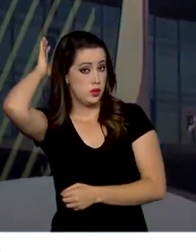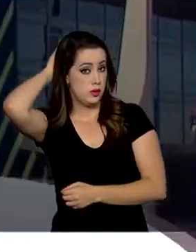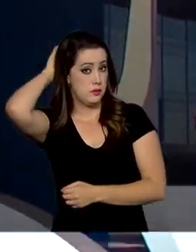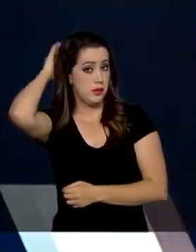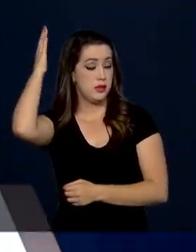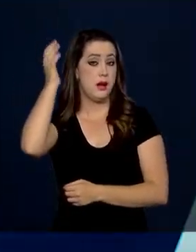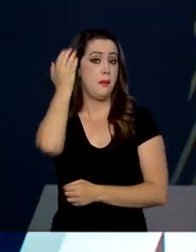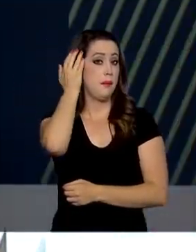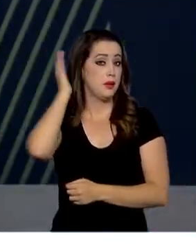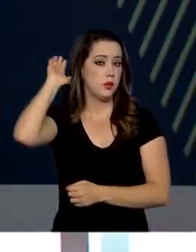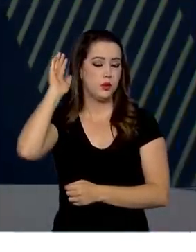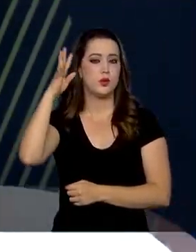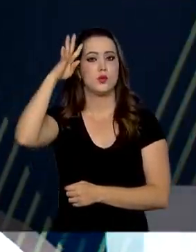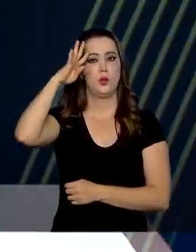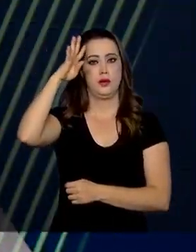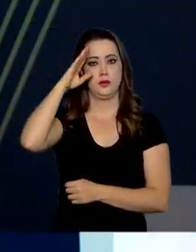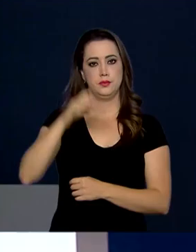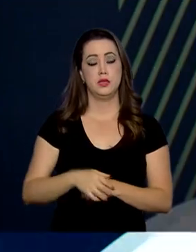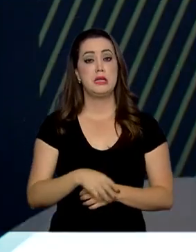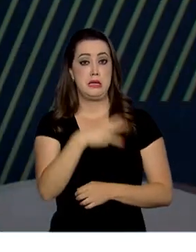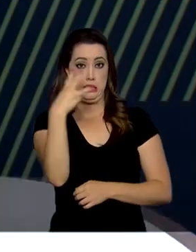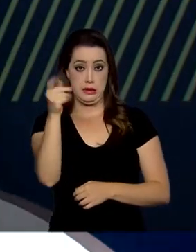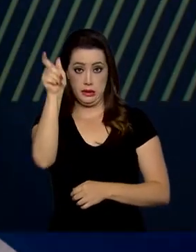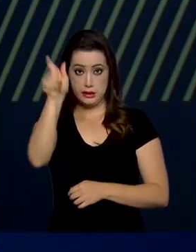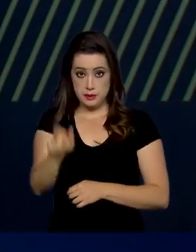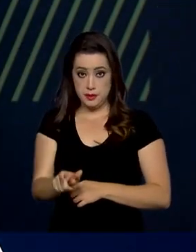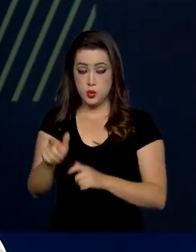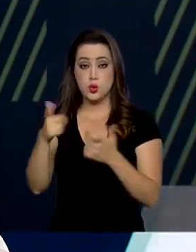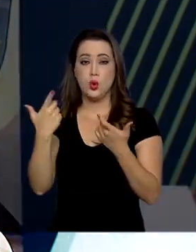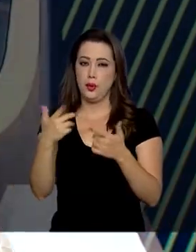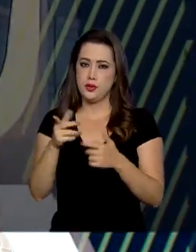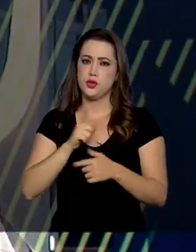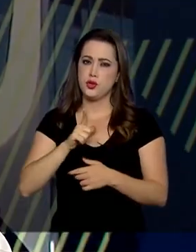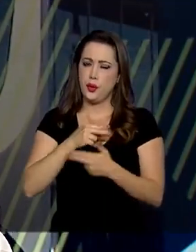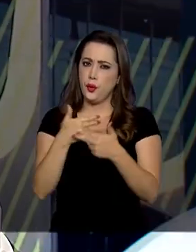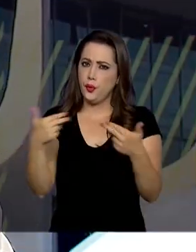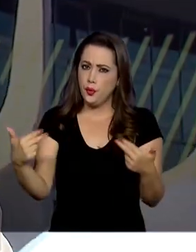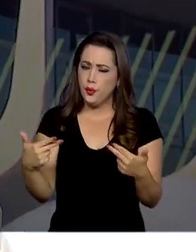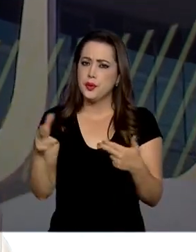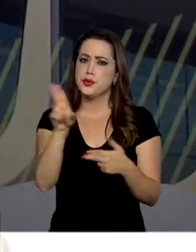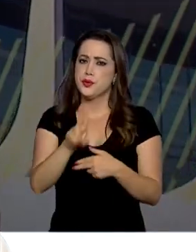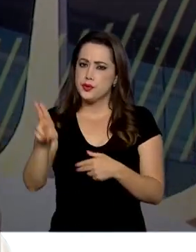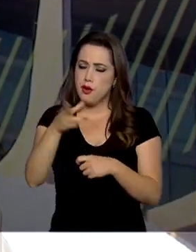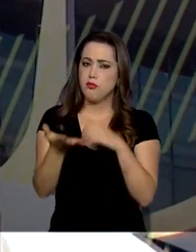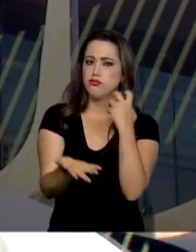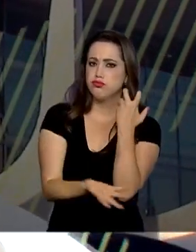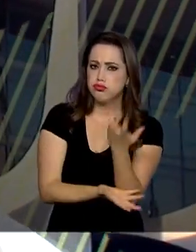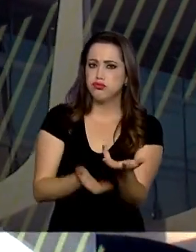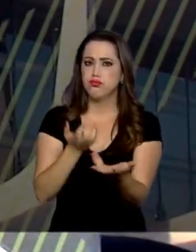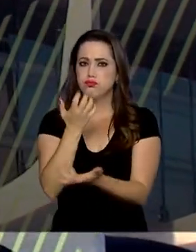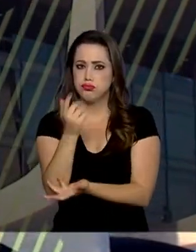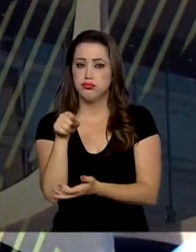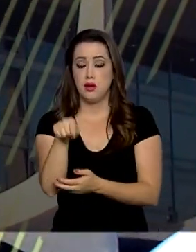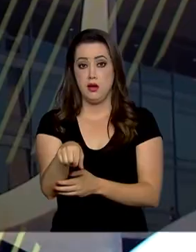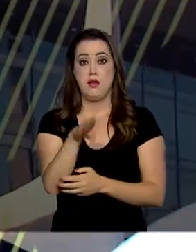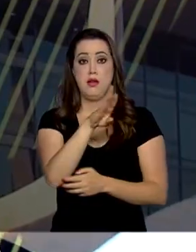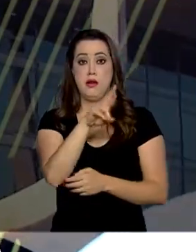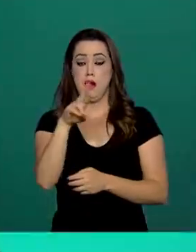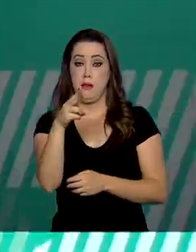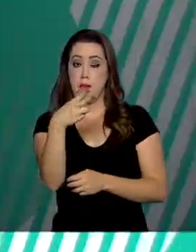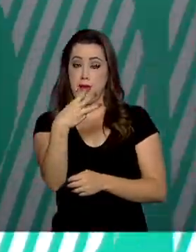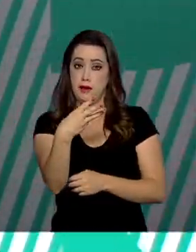Mato Grosso, na última quarta-feira. Três delas foram pegas com material a ser usado em desmatamento ilegal na BR